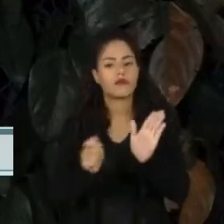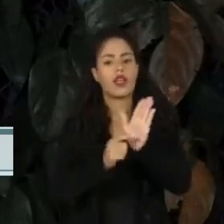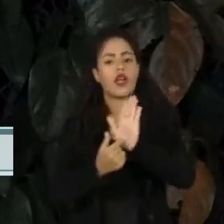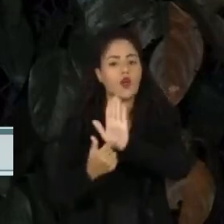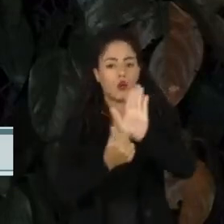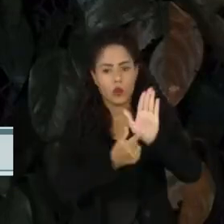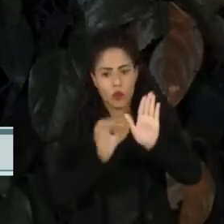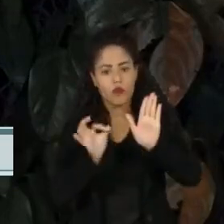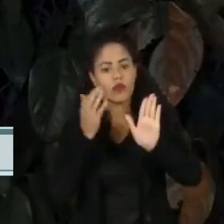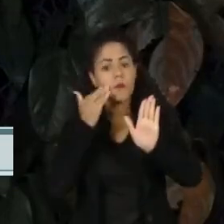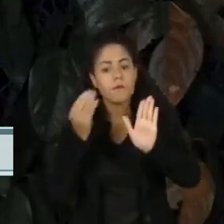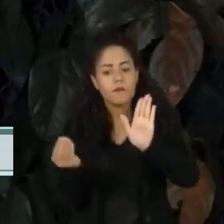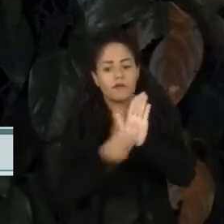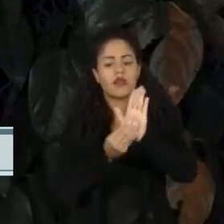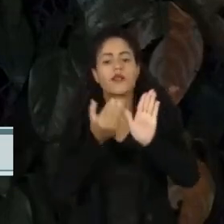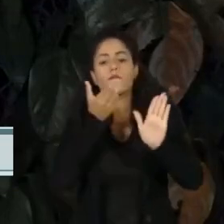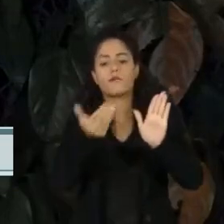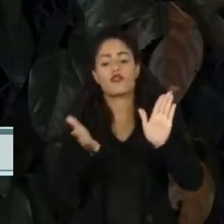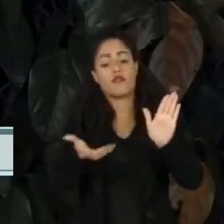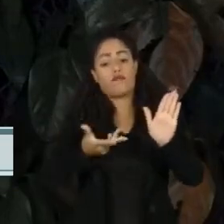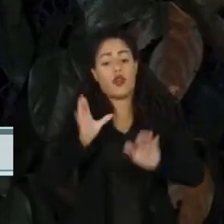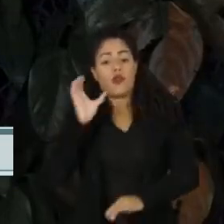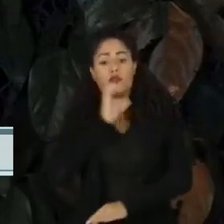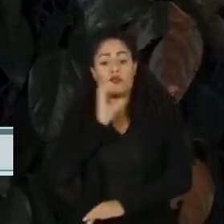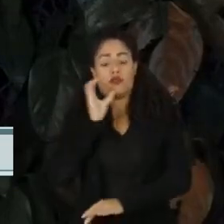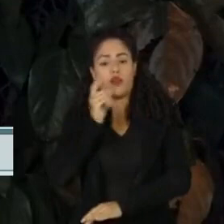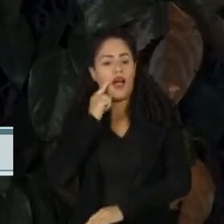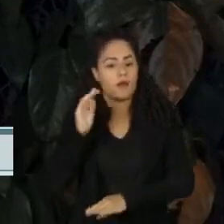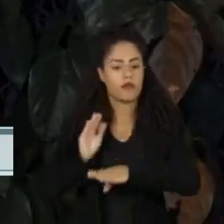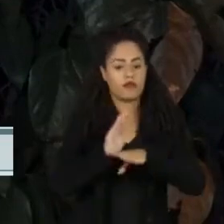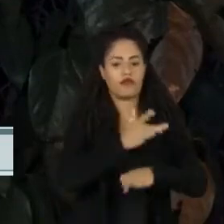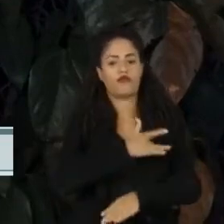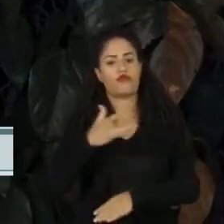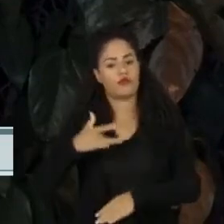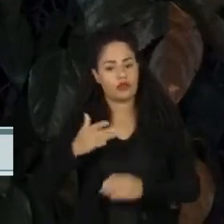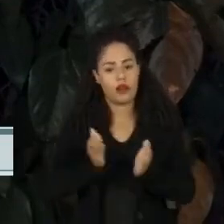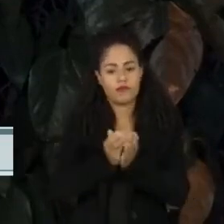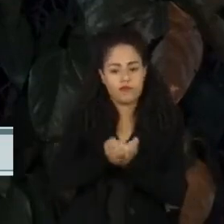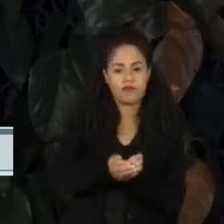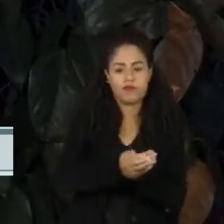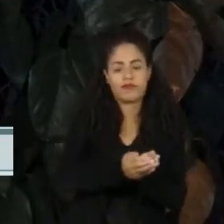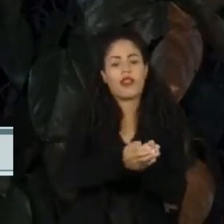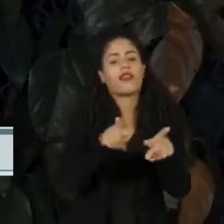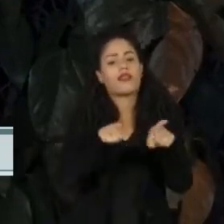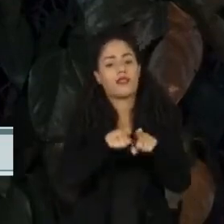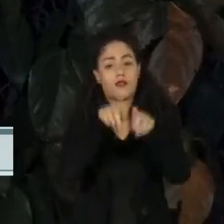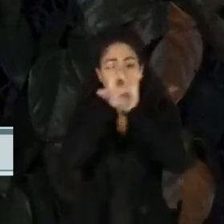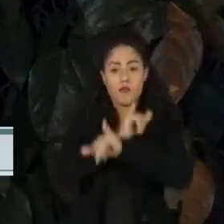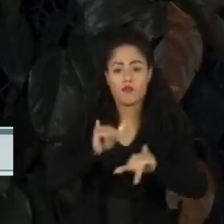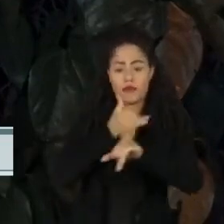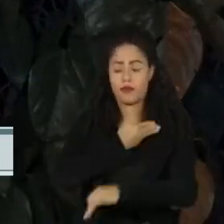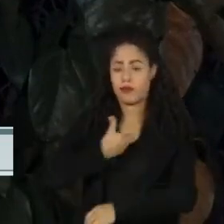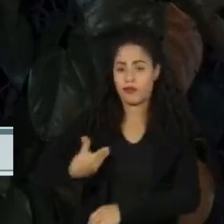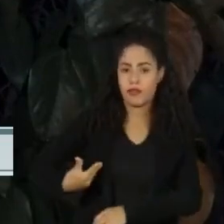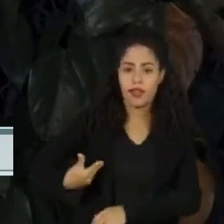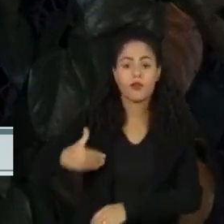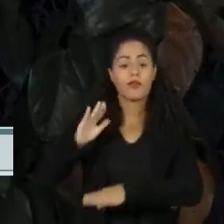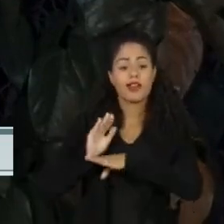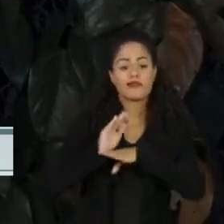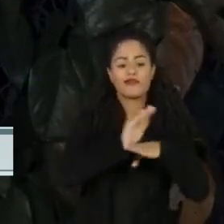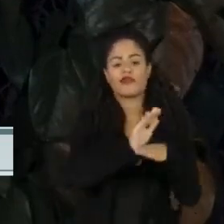de emergência. Eles vão trabalhar no Hospital de Campanha da Aeronáutica, anunciado pelo governo federal para atender